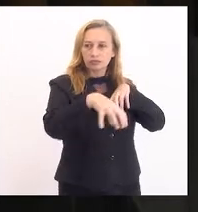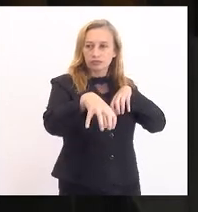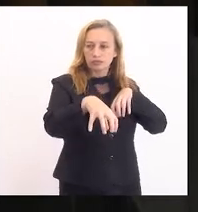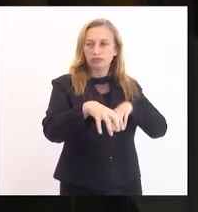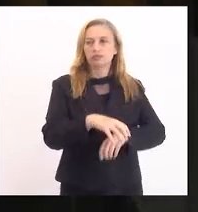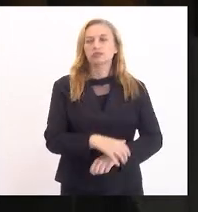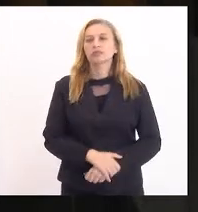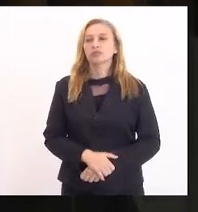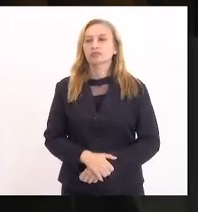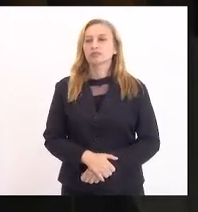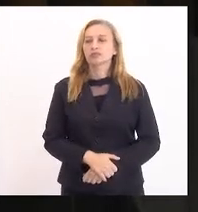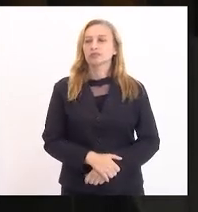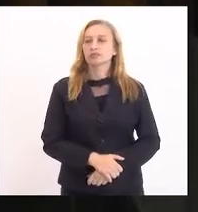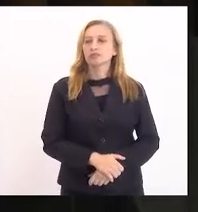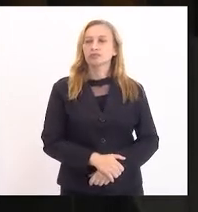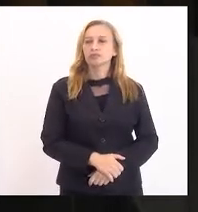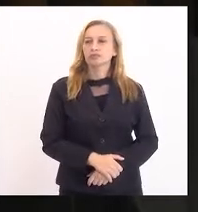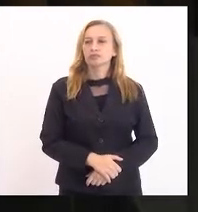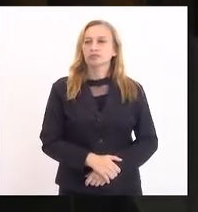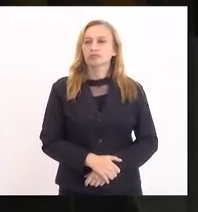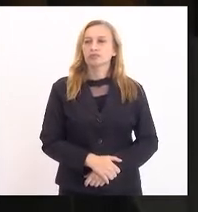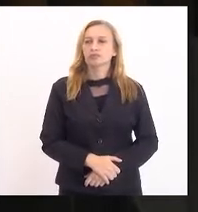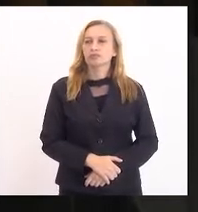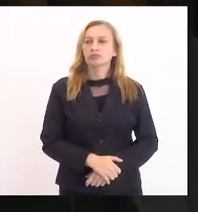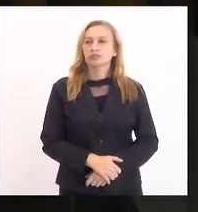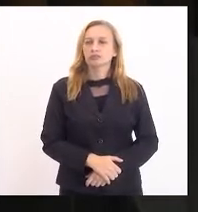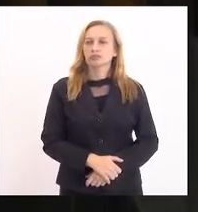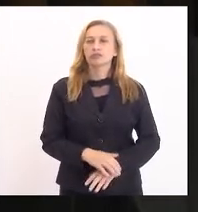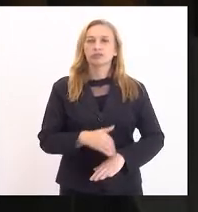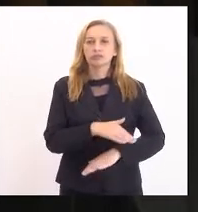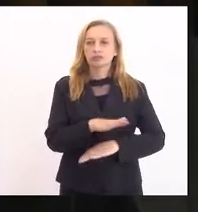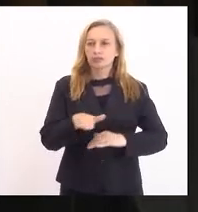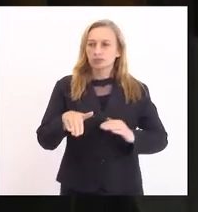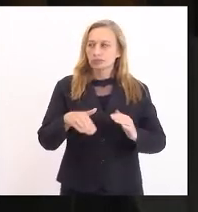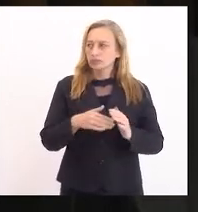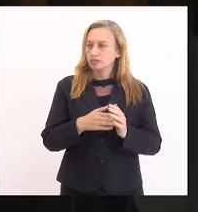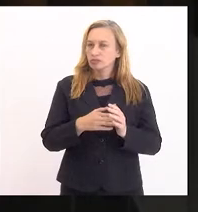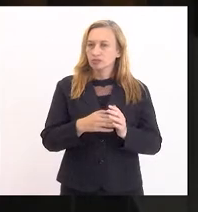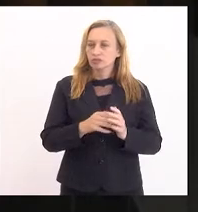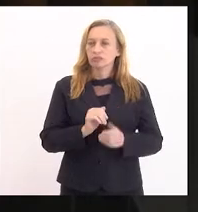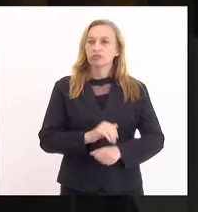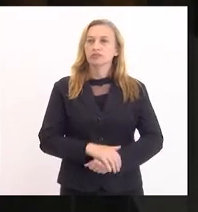Senhoras e senhores telespectadores,